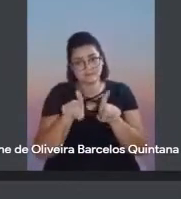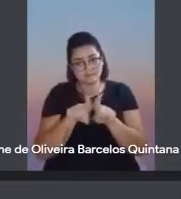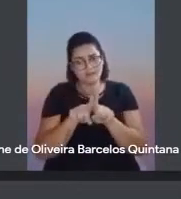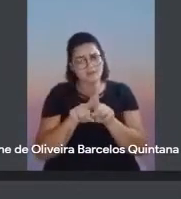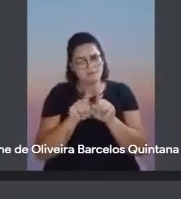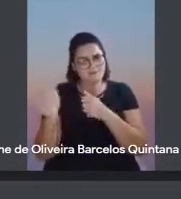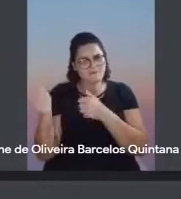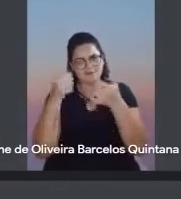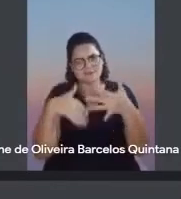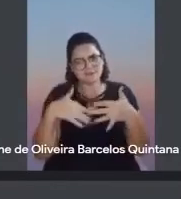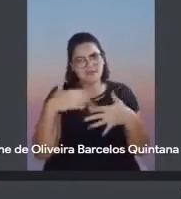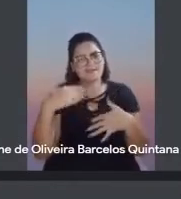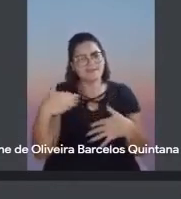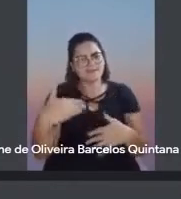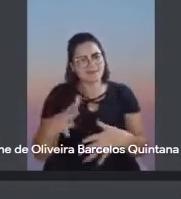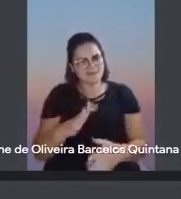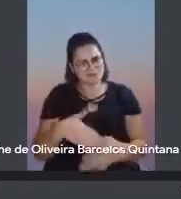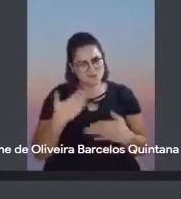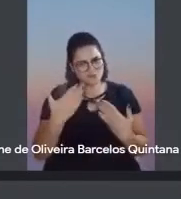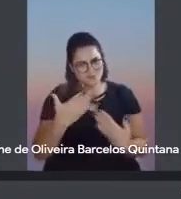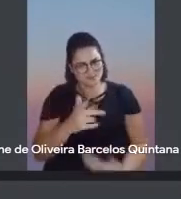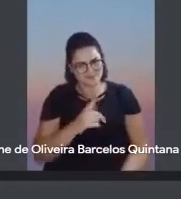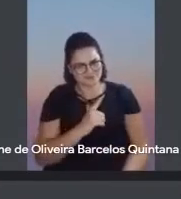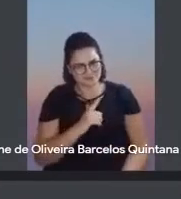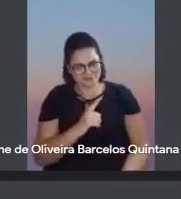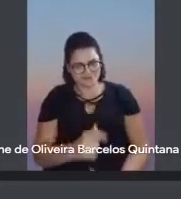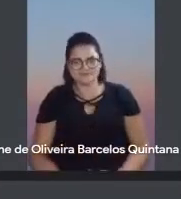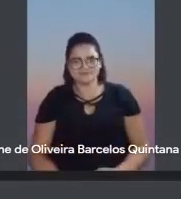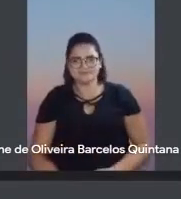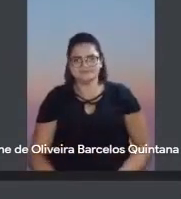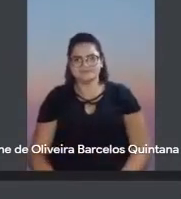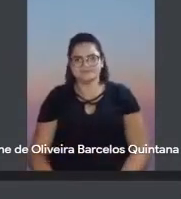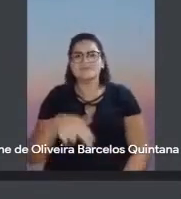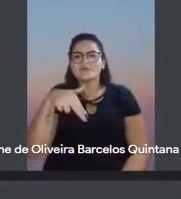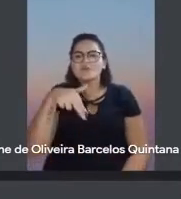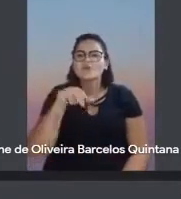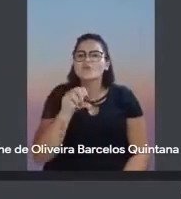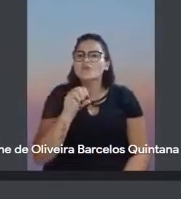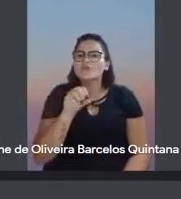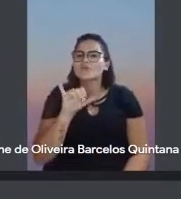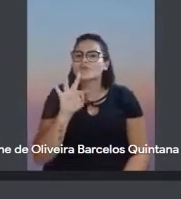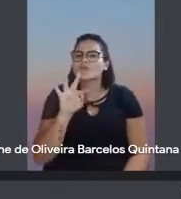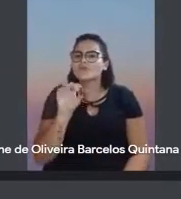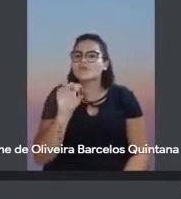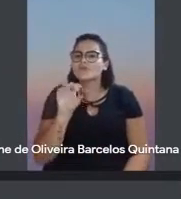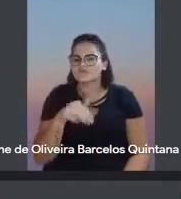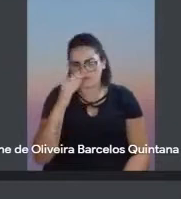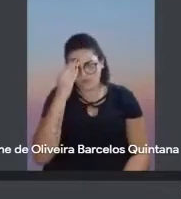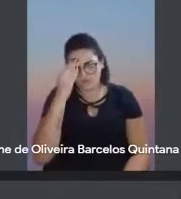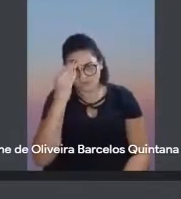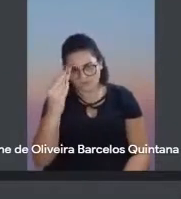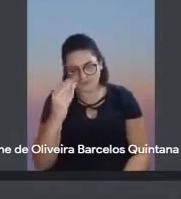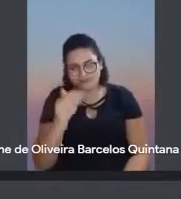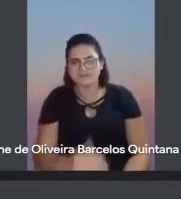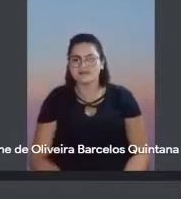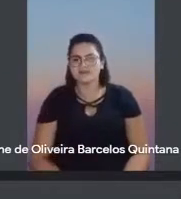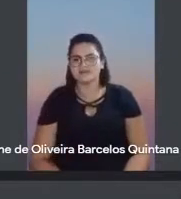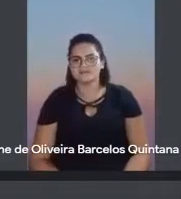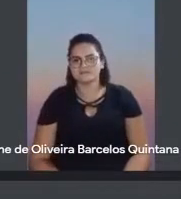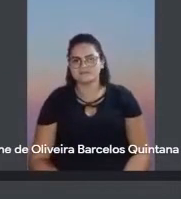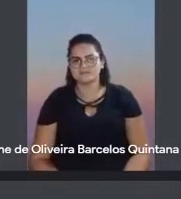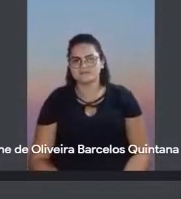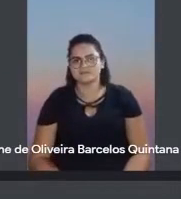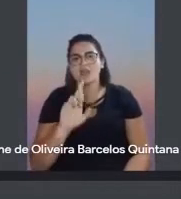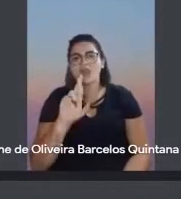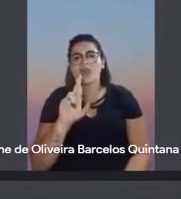deixar que tem surpresa aí. Noilton, obrigada por esse primeiro painel. Bacana, hein, irmão? Aí, Regina, quando